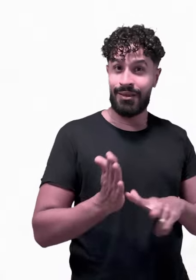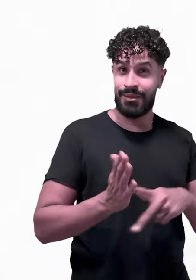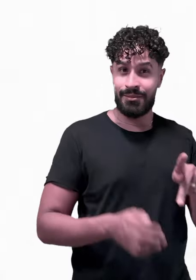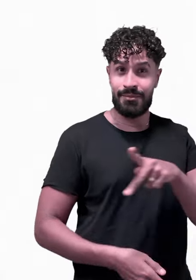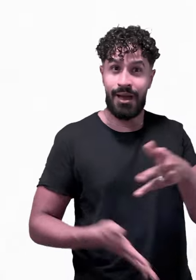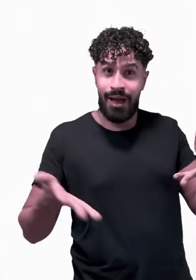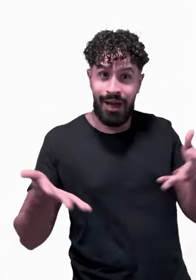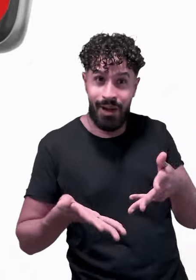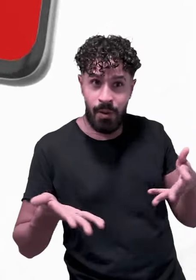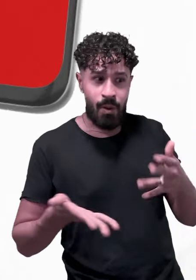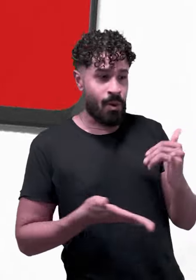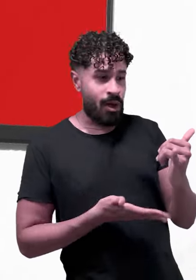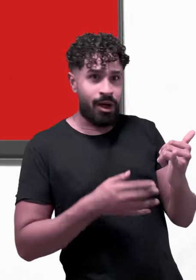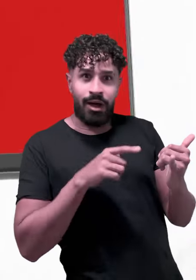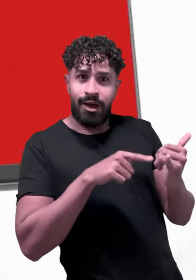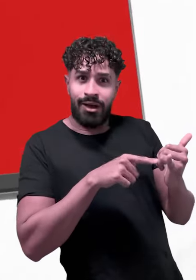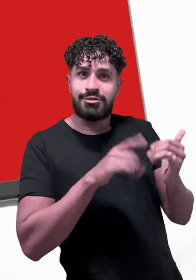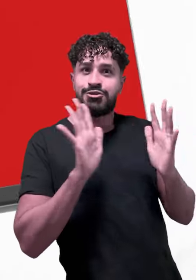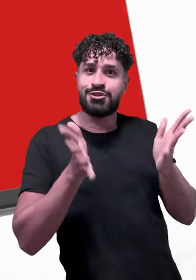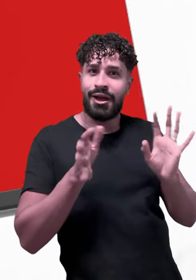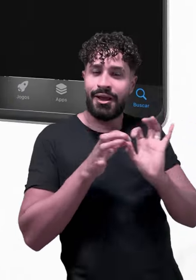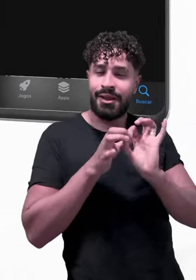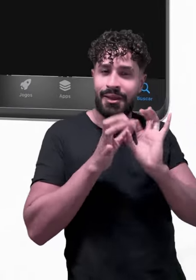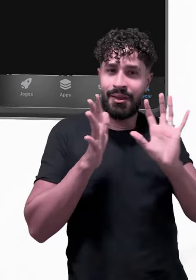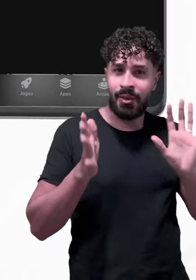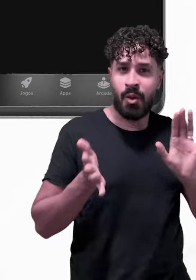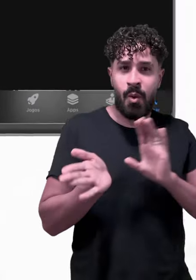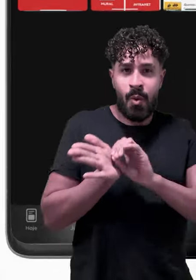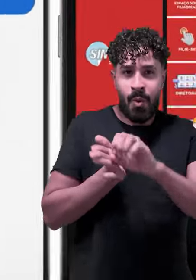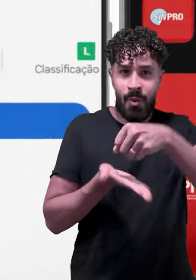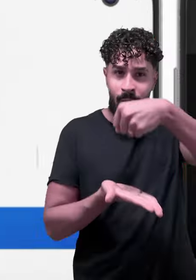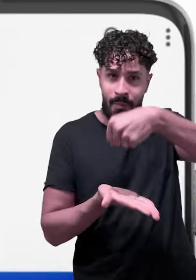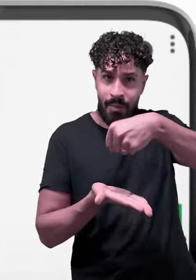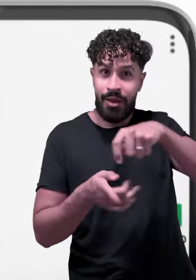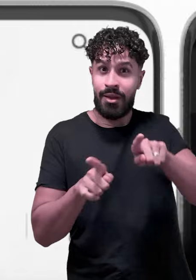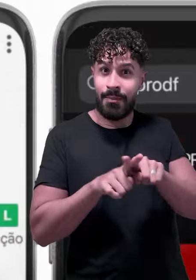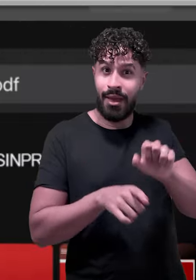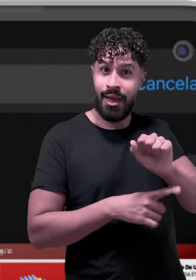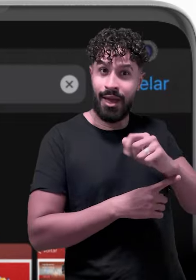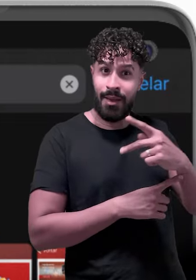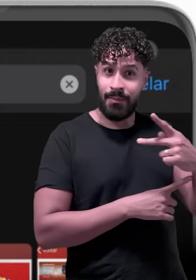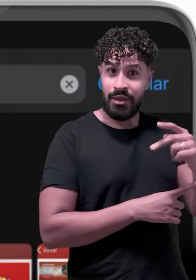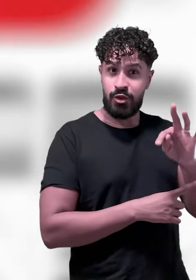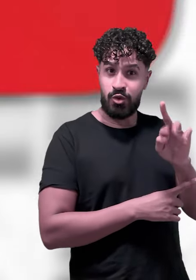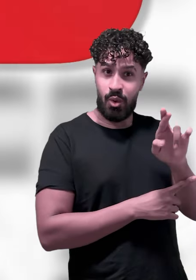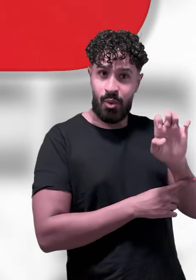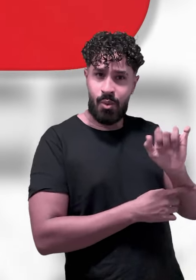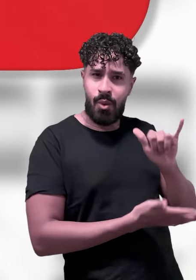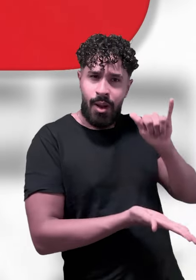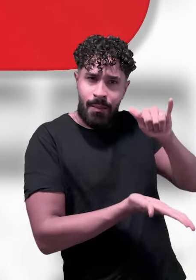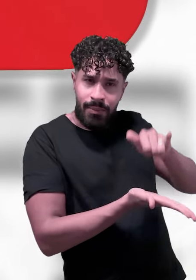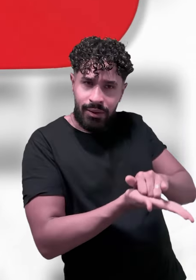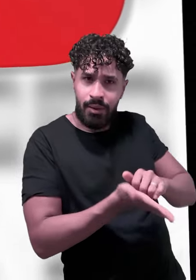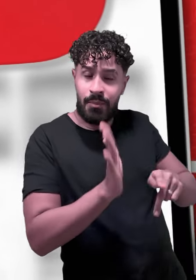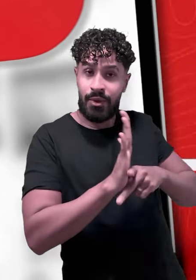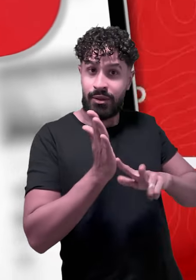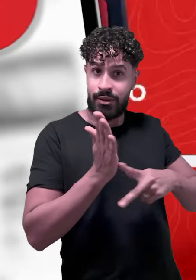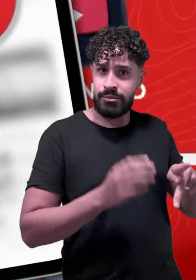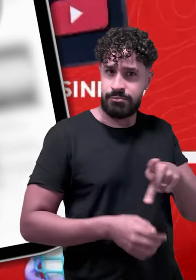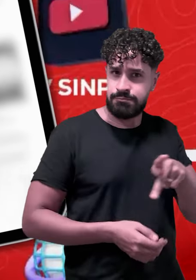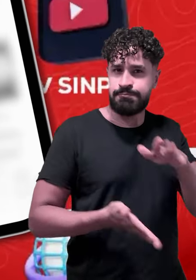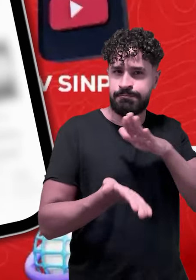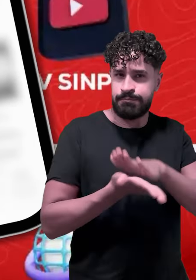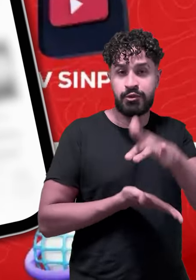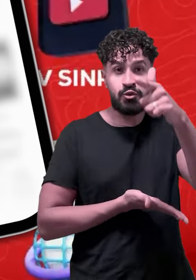O Simpro está ao alcance das suas mãos. Já está disponível no Google Play e na App Store o Simpro App. O